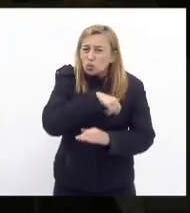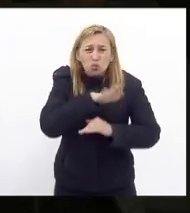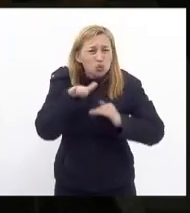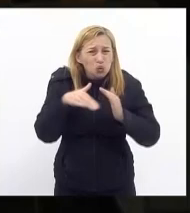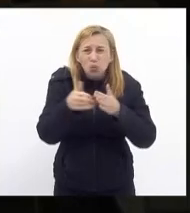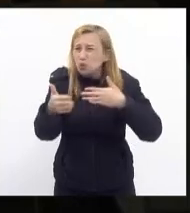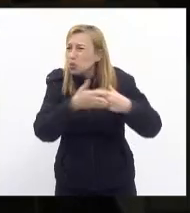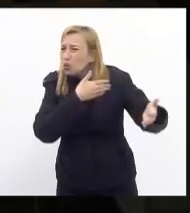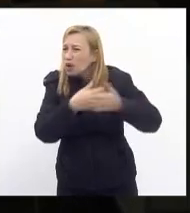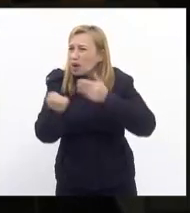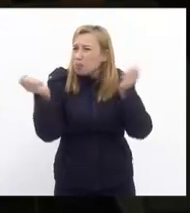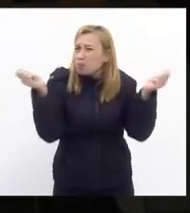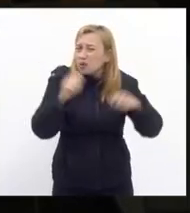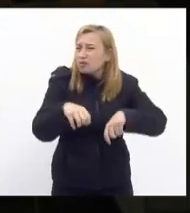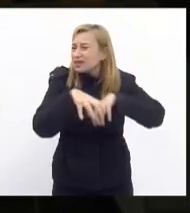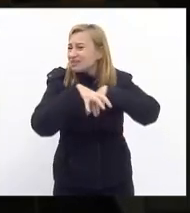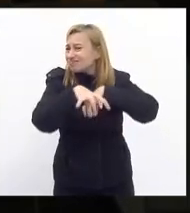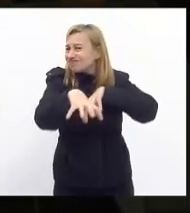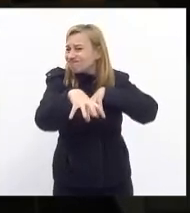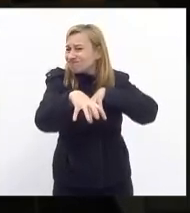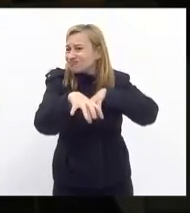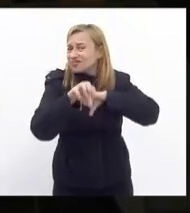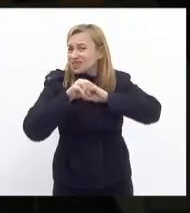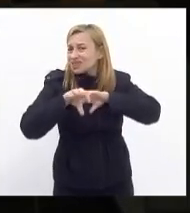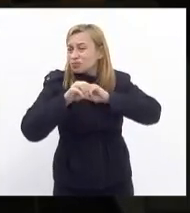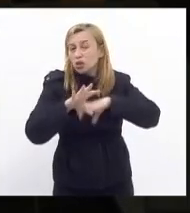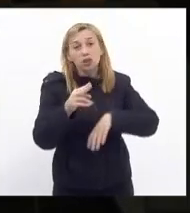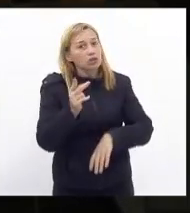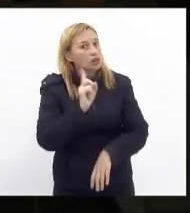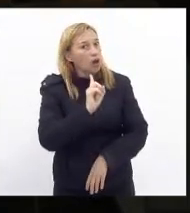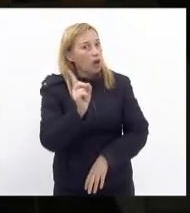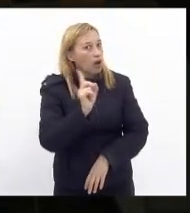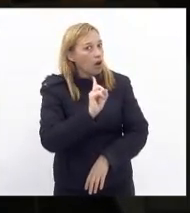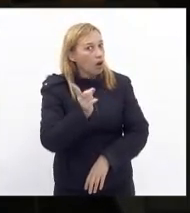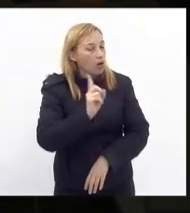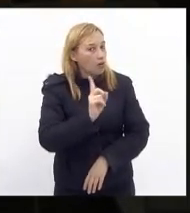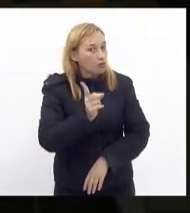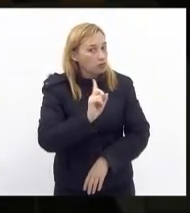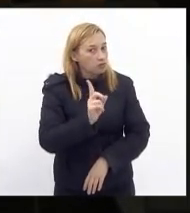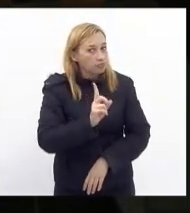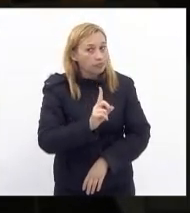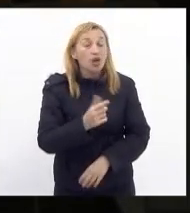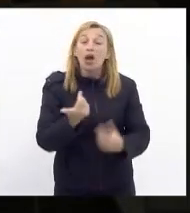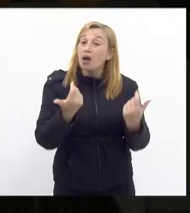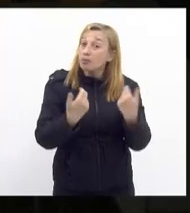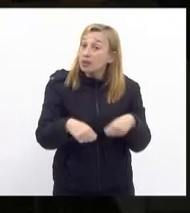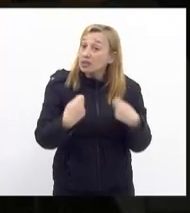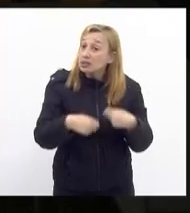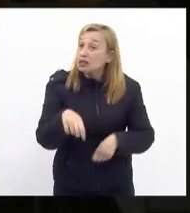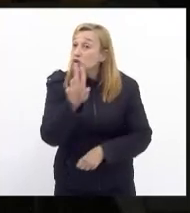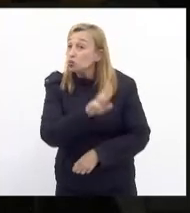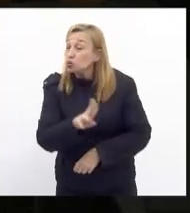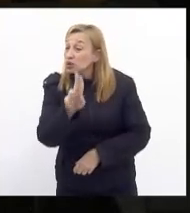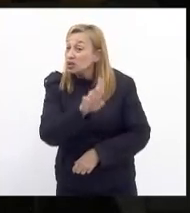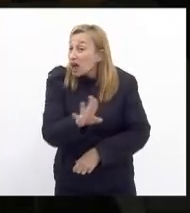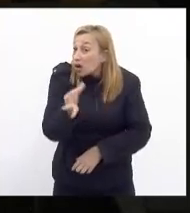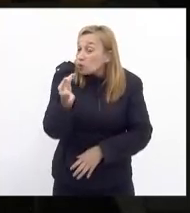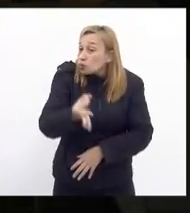e qualquer possibilidade de ensino remoto isso não deve ser feito desta maneira é preciso usar uma certa